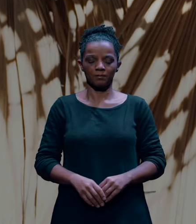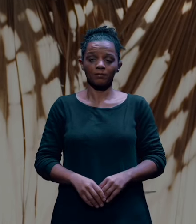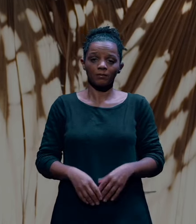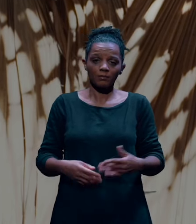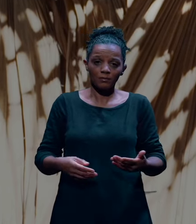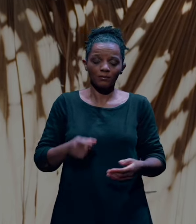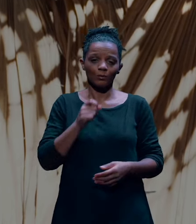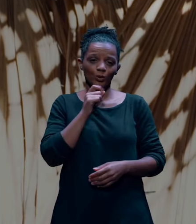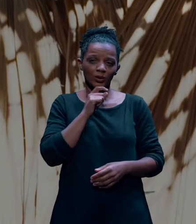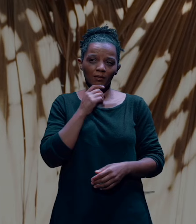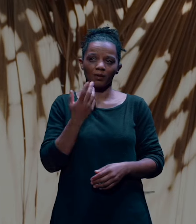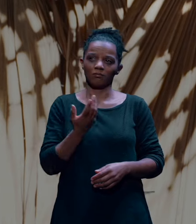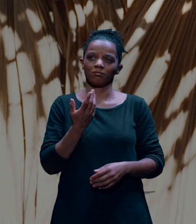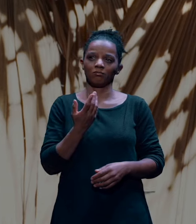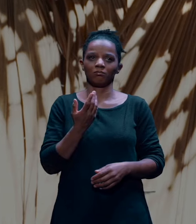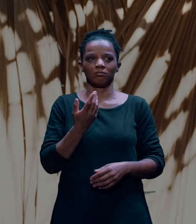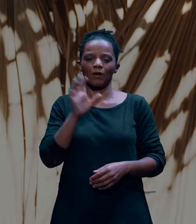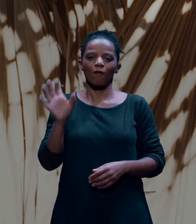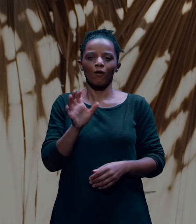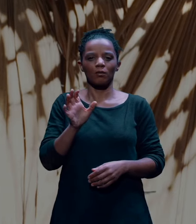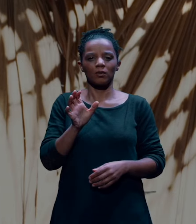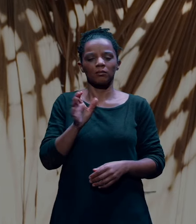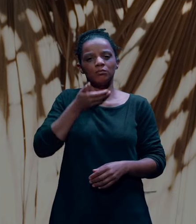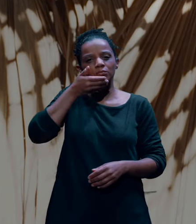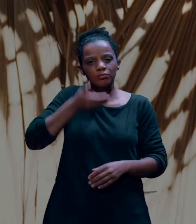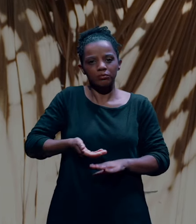Talvez de uma forma mais madura.